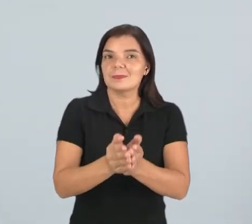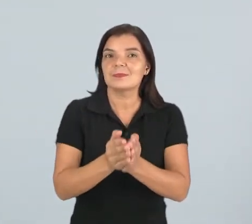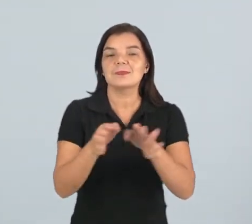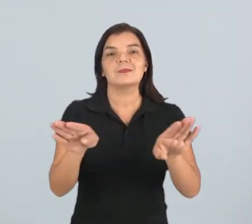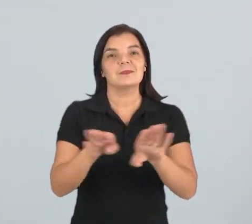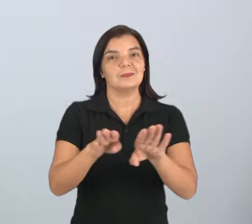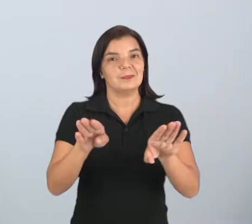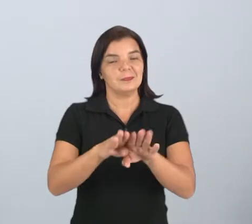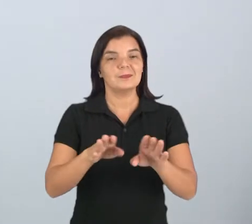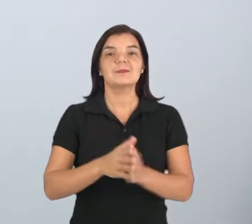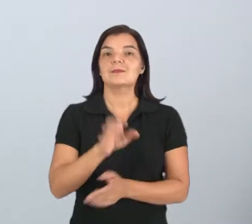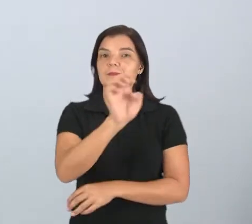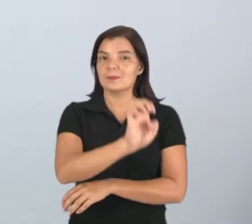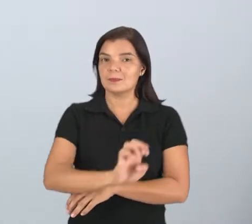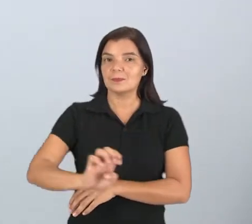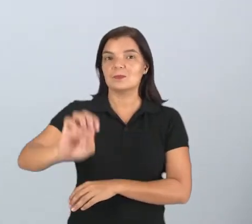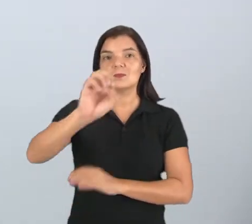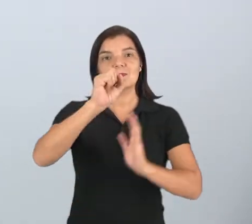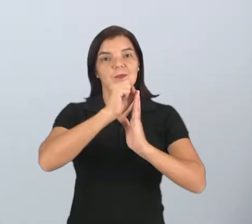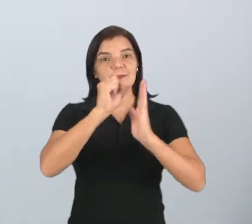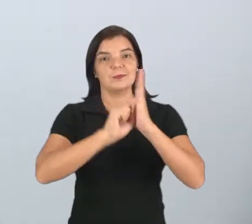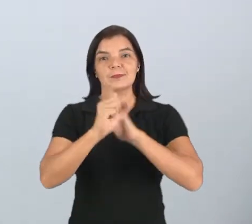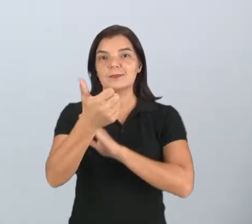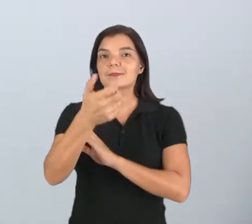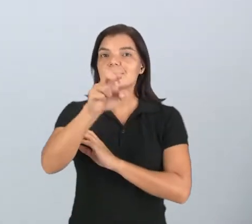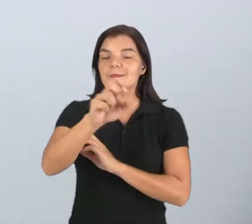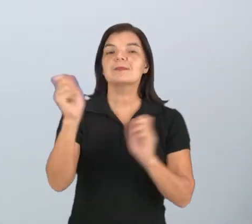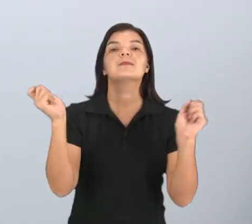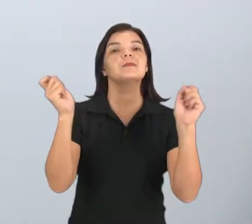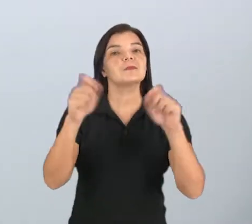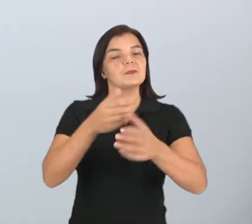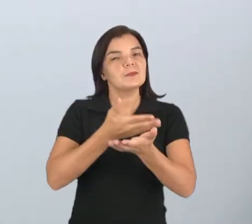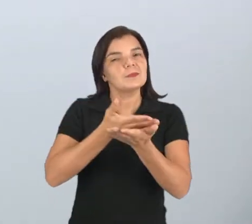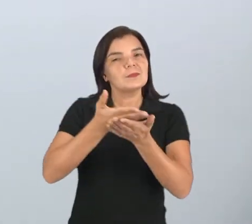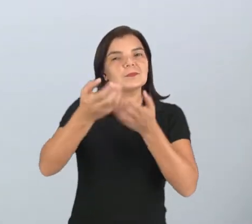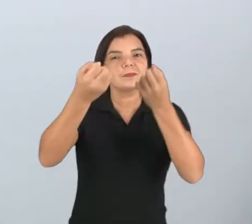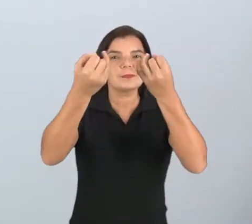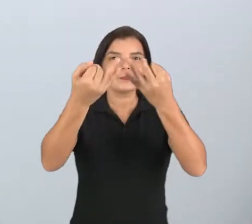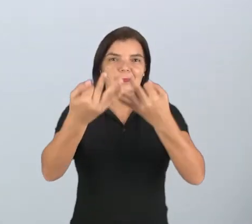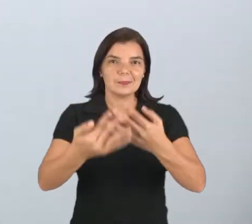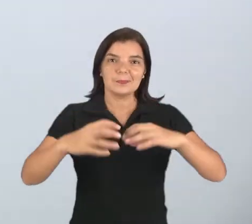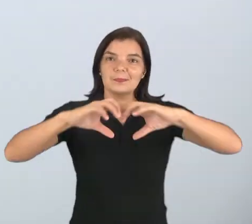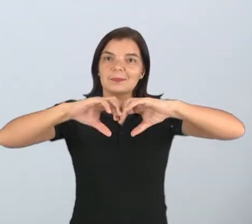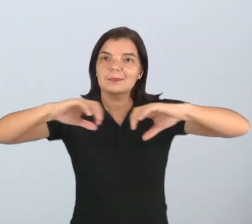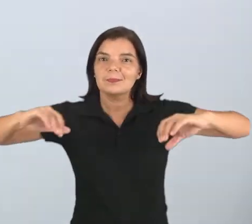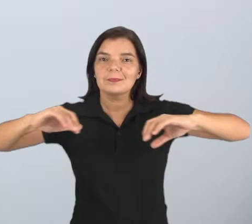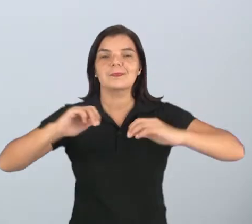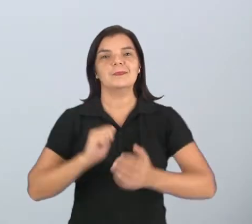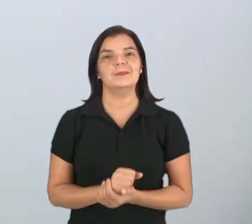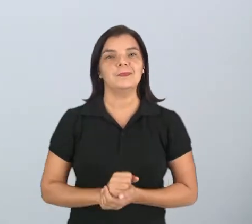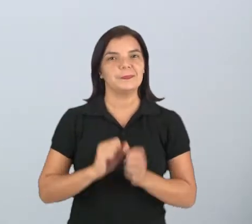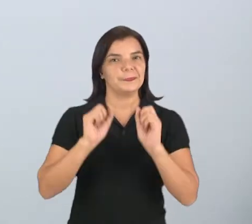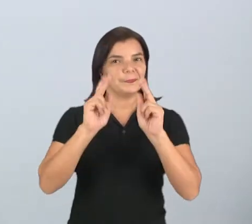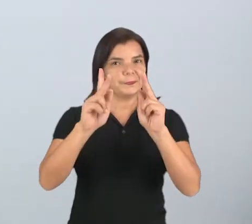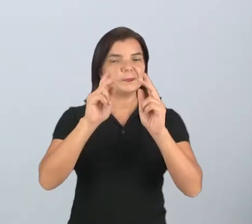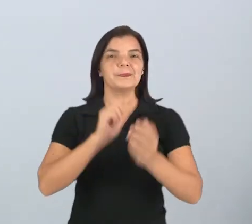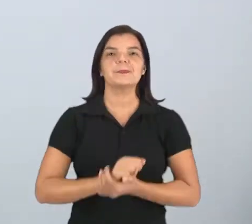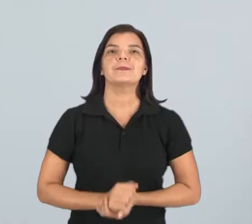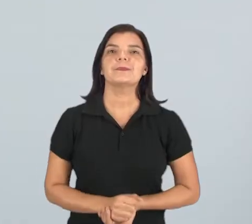das potências europeias do século XV, para que a gente comece a falar um pouco dessa divisão, tá ok?